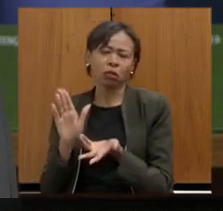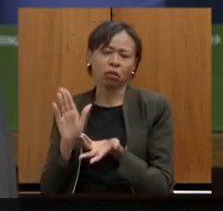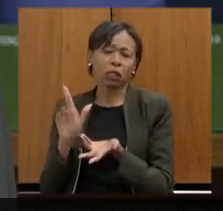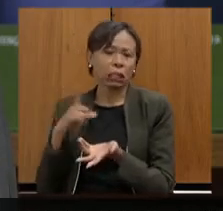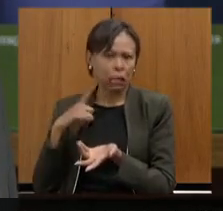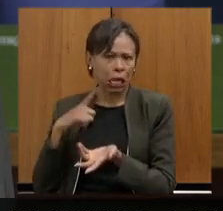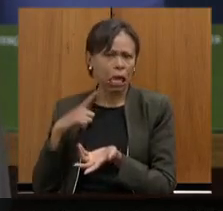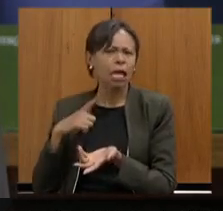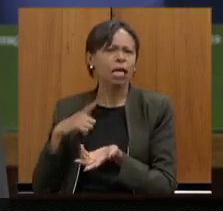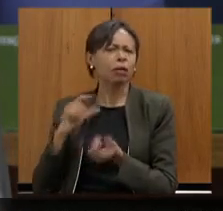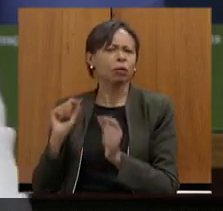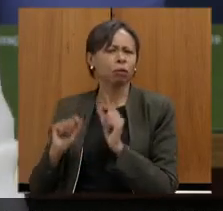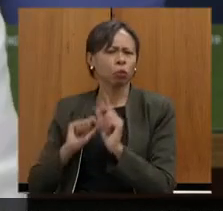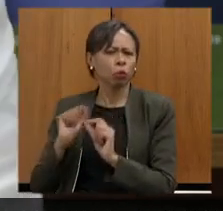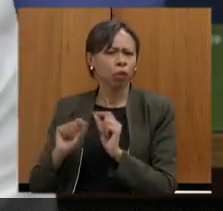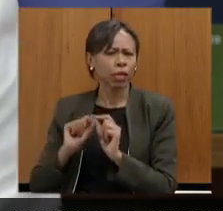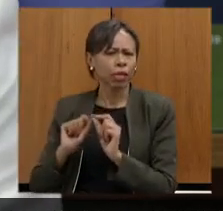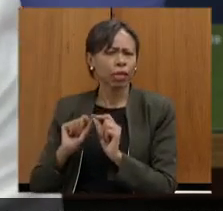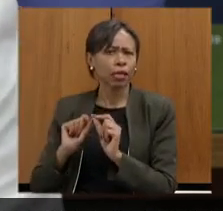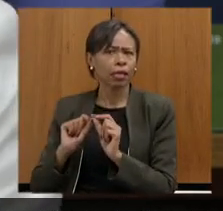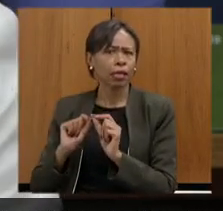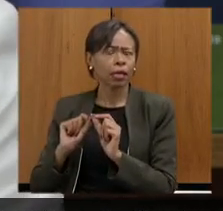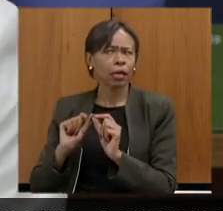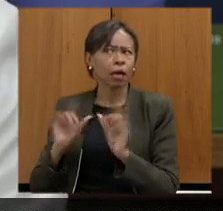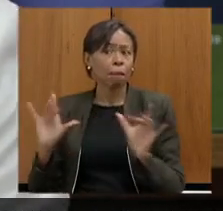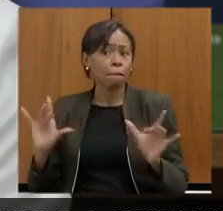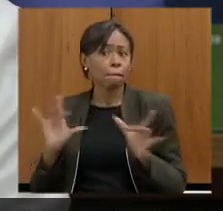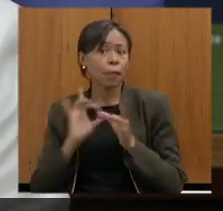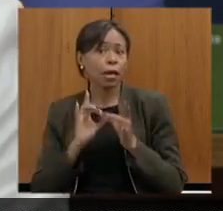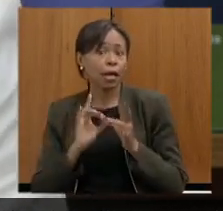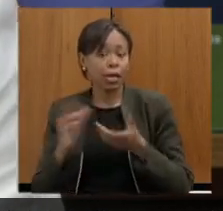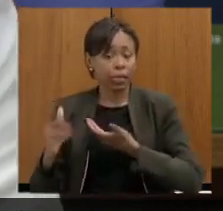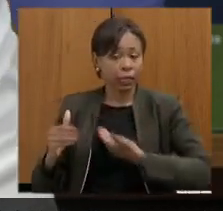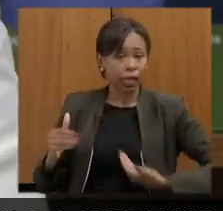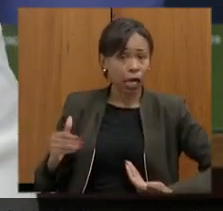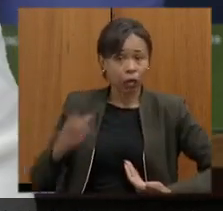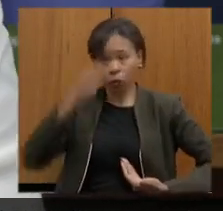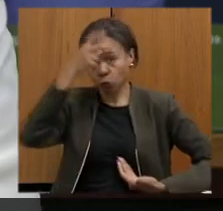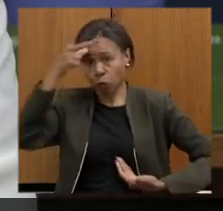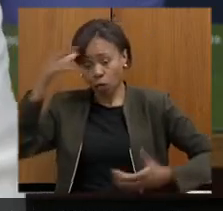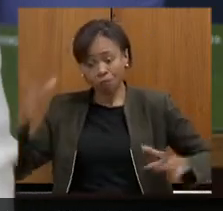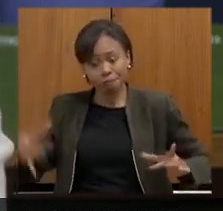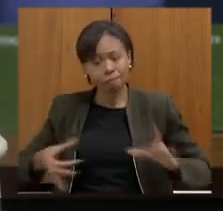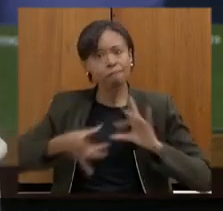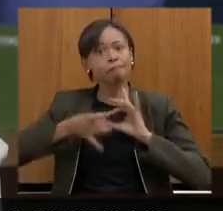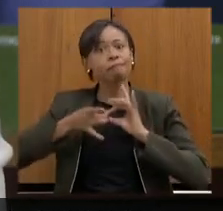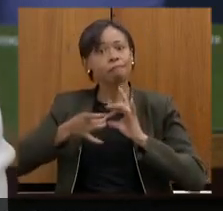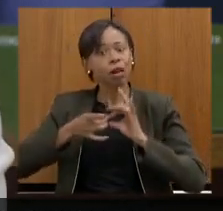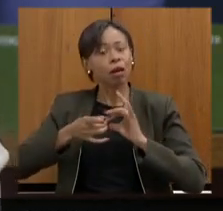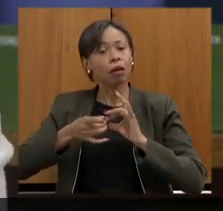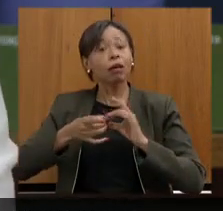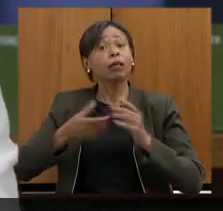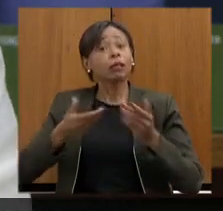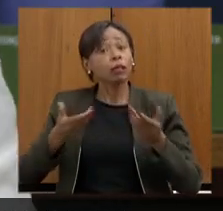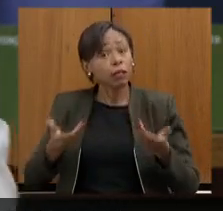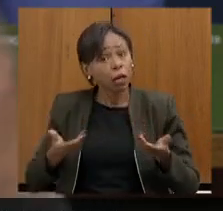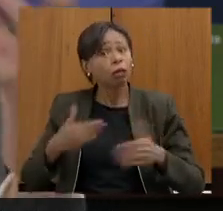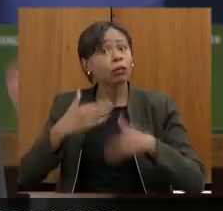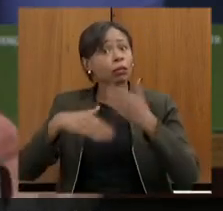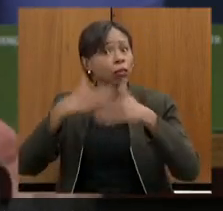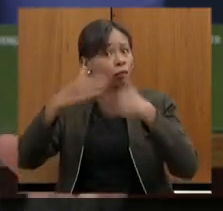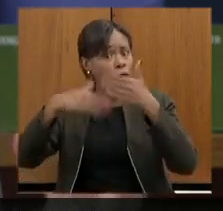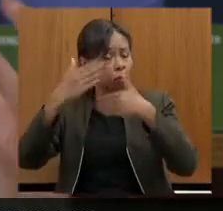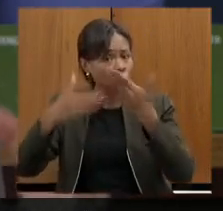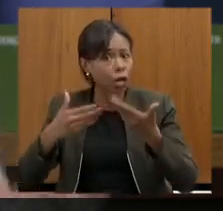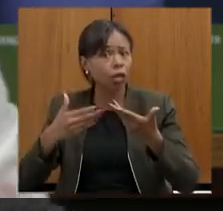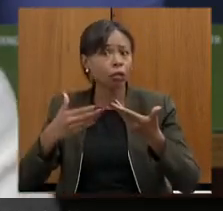fino dessa relação do Estado com o município porque esse estudante como a deputada Laura fala também ele vai progredir em todo esse processo ele vai ser